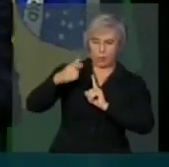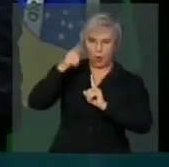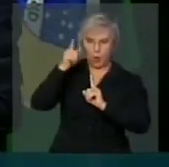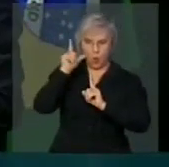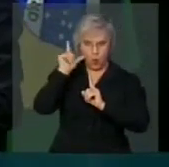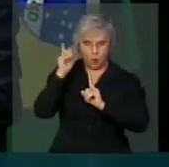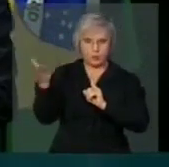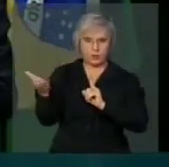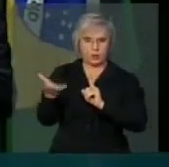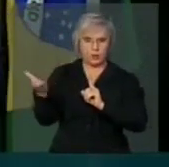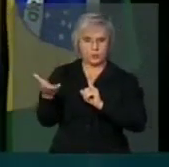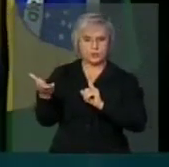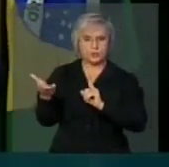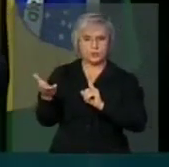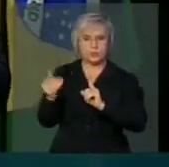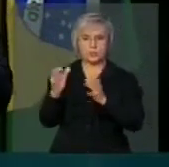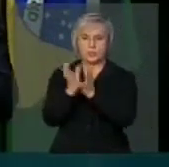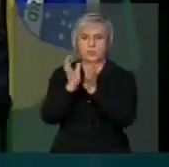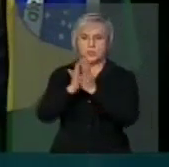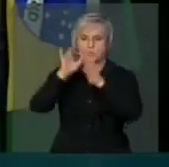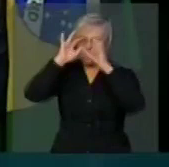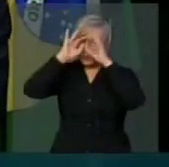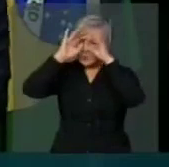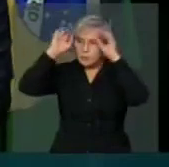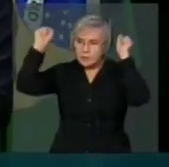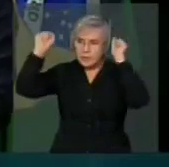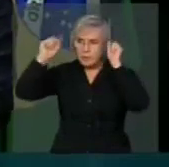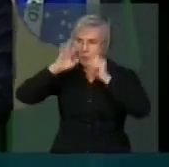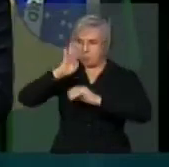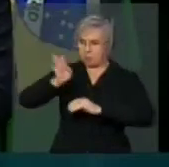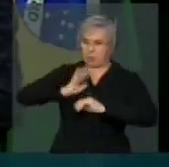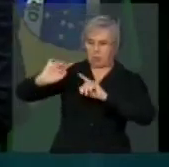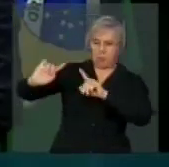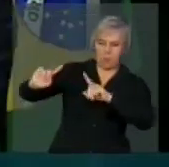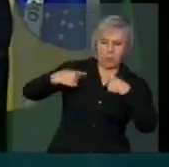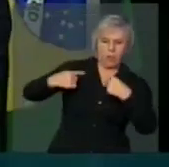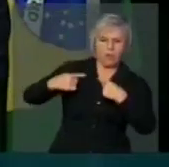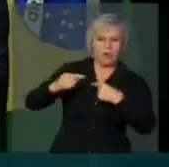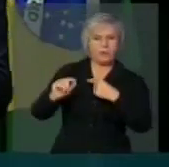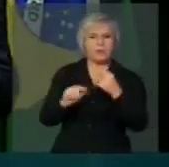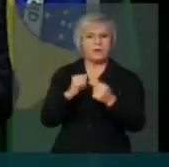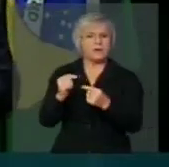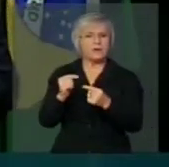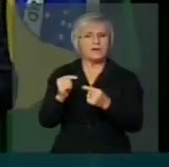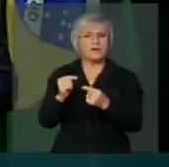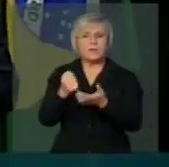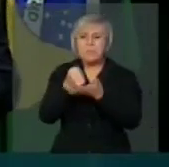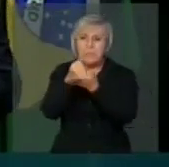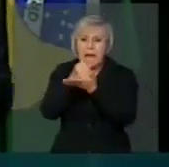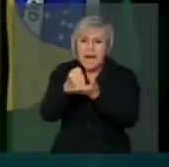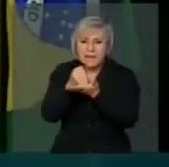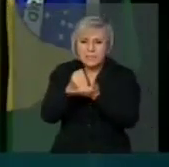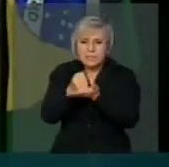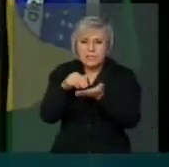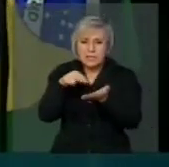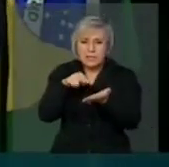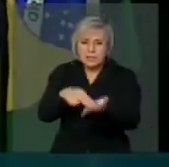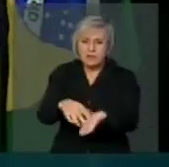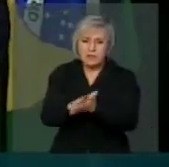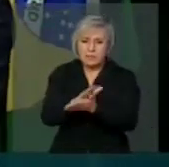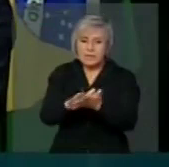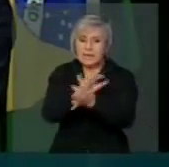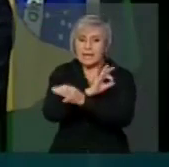ontem à noite pelo Supremo Tribunal Federal é de uma inconsistência que nenhum